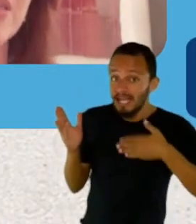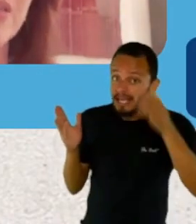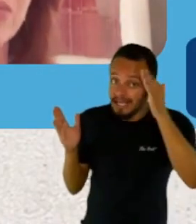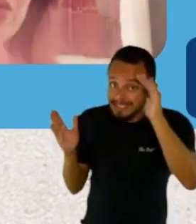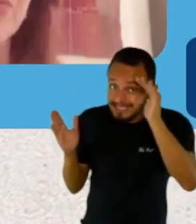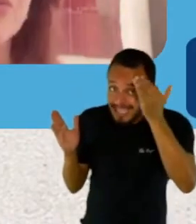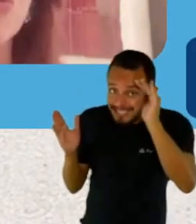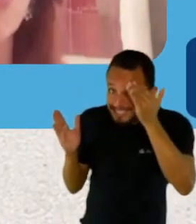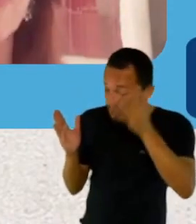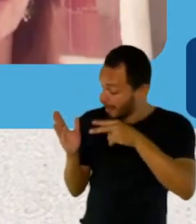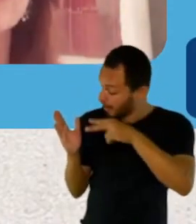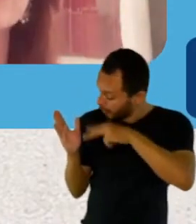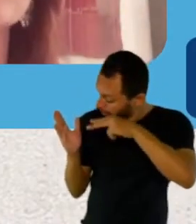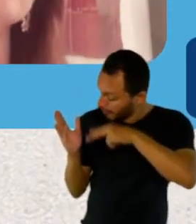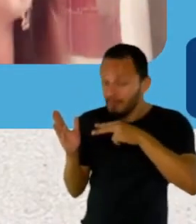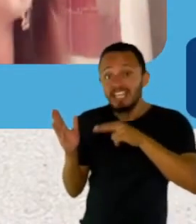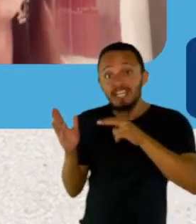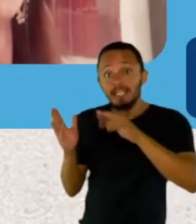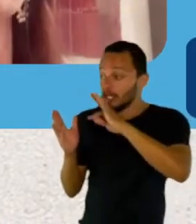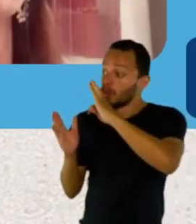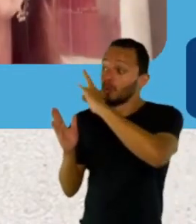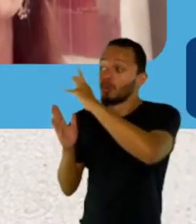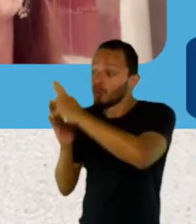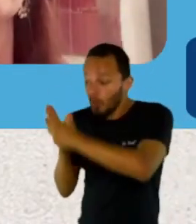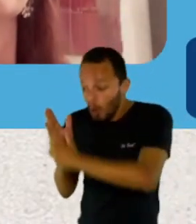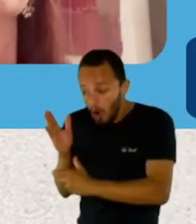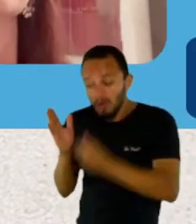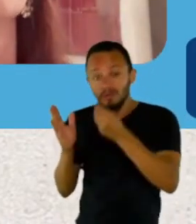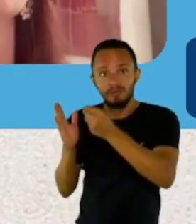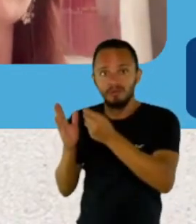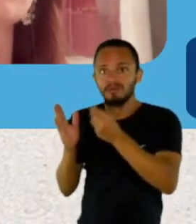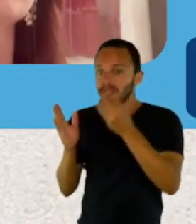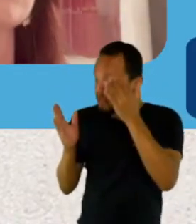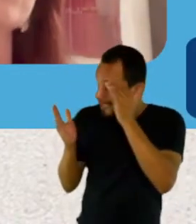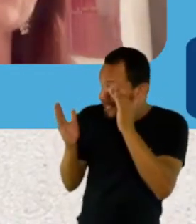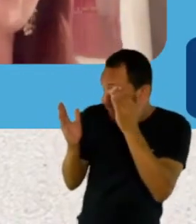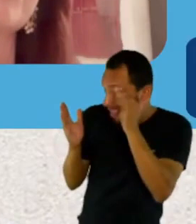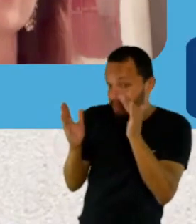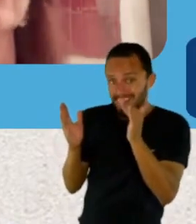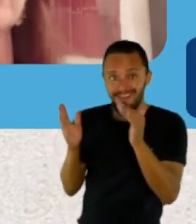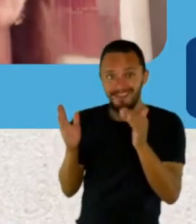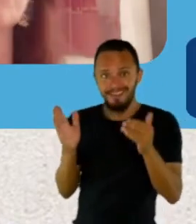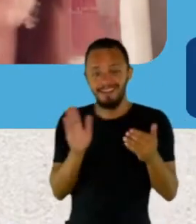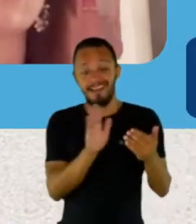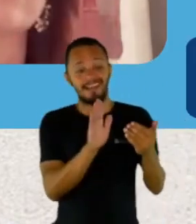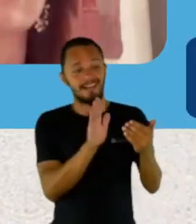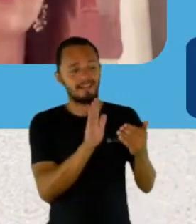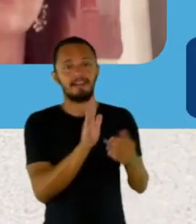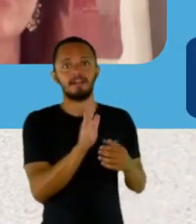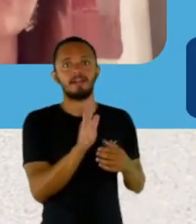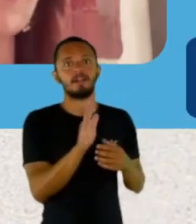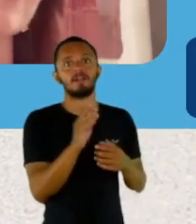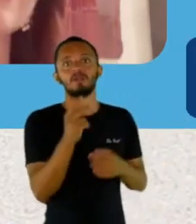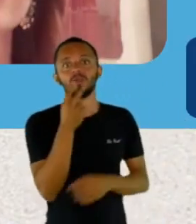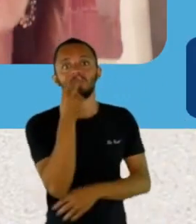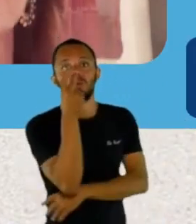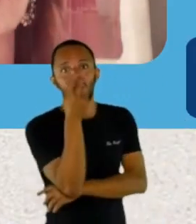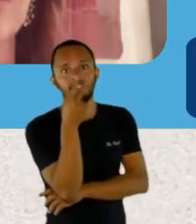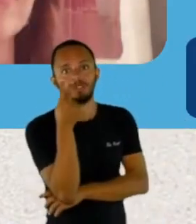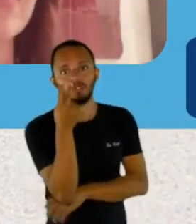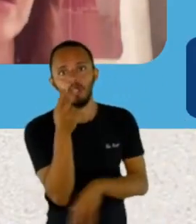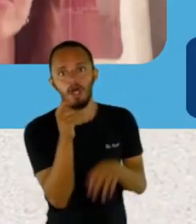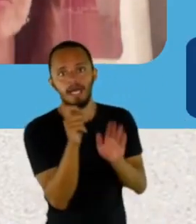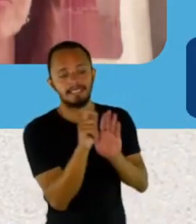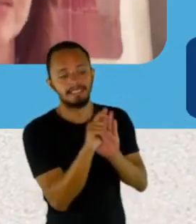essa visão global do conto. Então, eu conseguia ficar às vezes duas horas escrevendo, nem